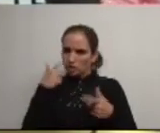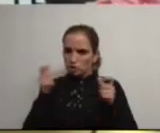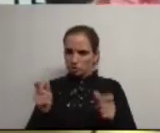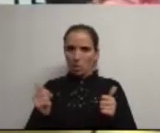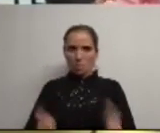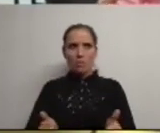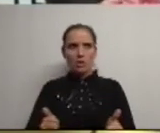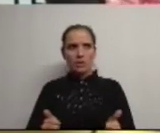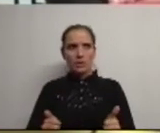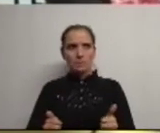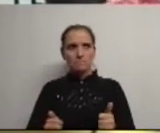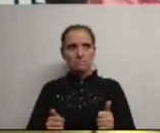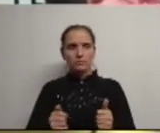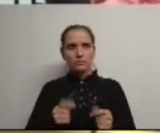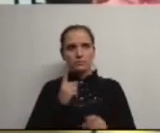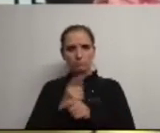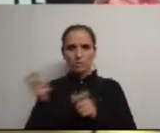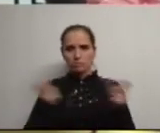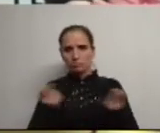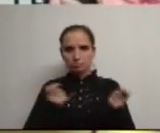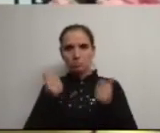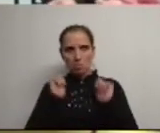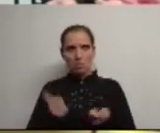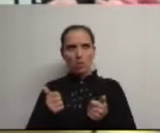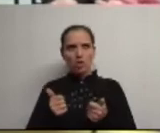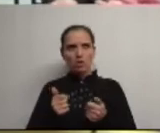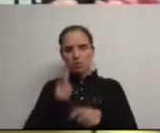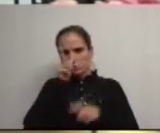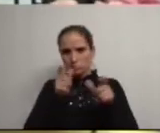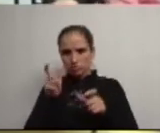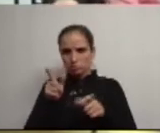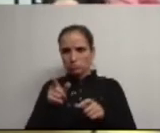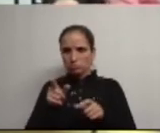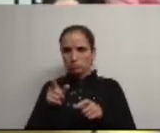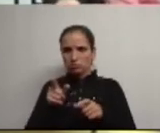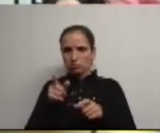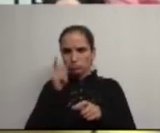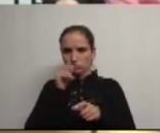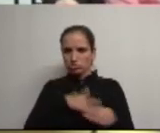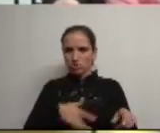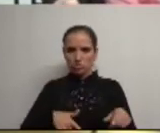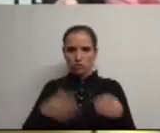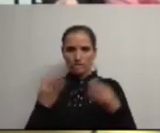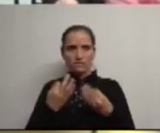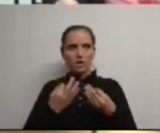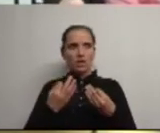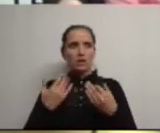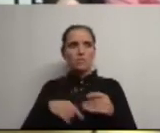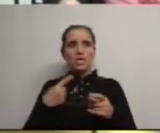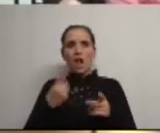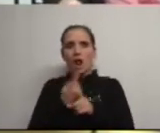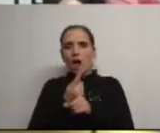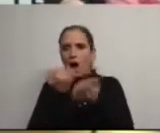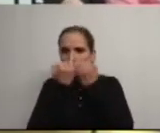de recursos é feita uma boa gestão de recursos humanos por parte dos senhores diretores agora há aqui uma